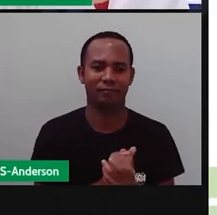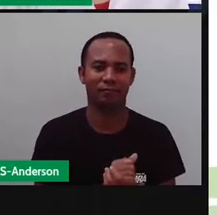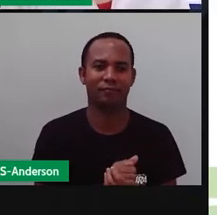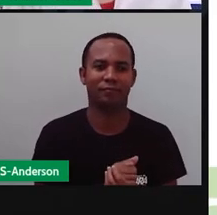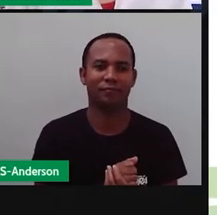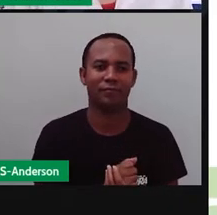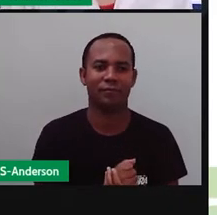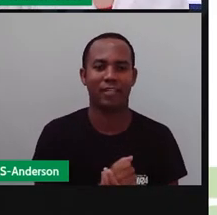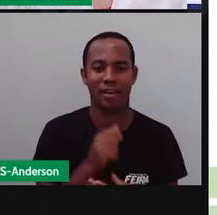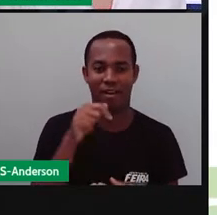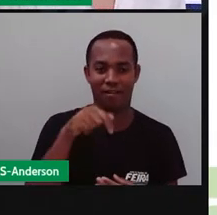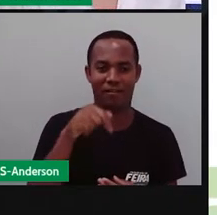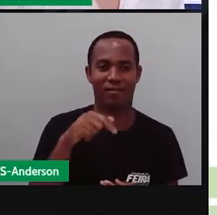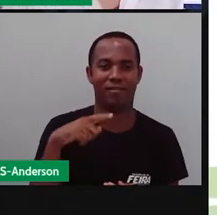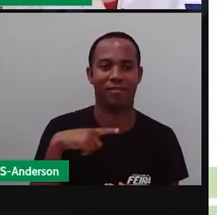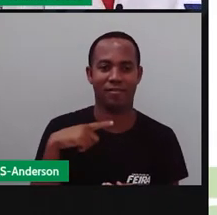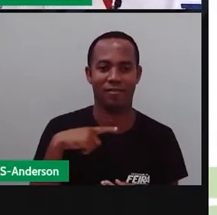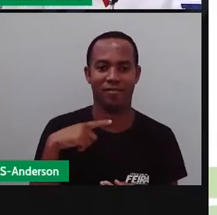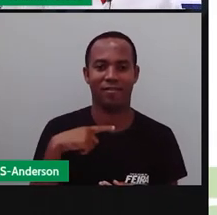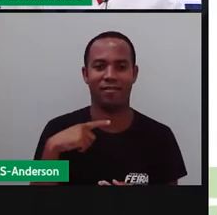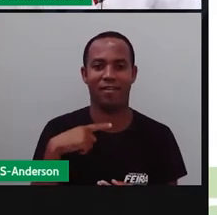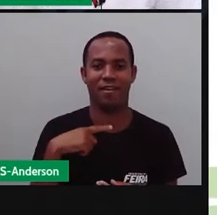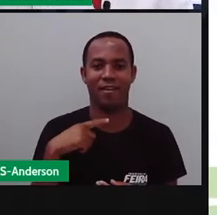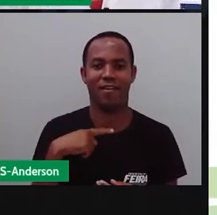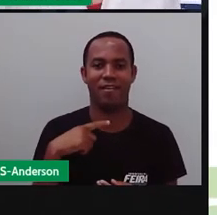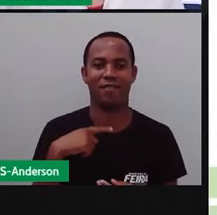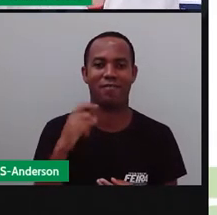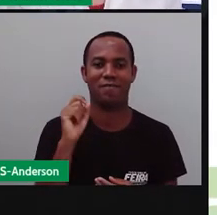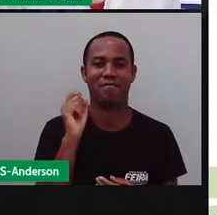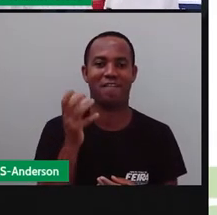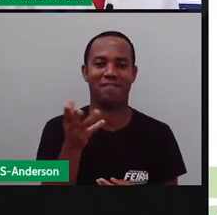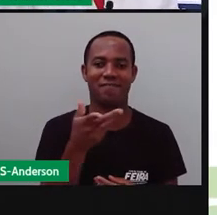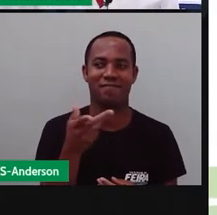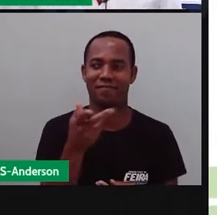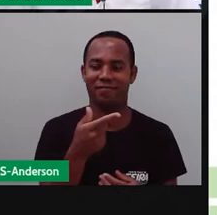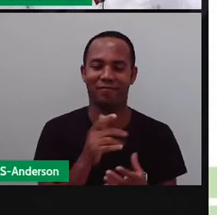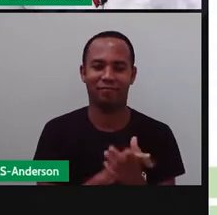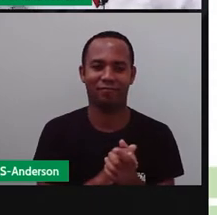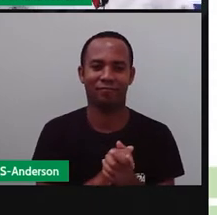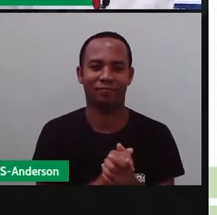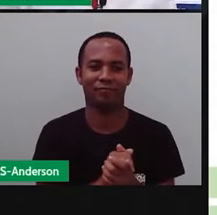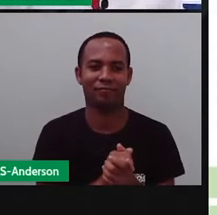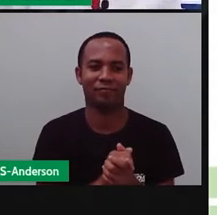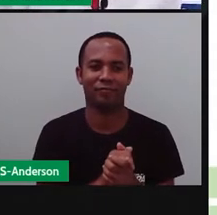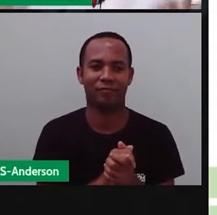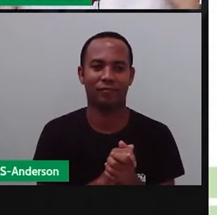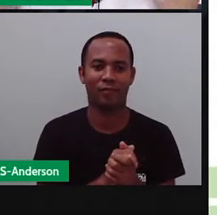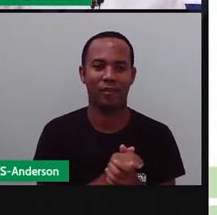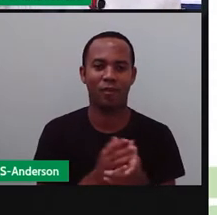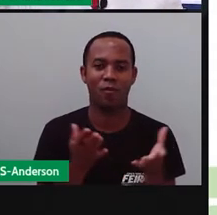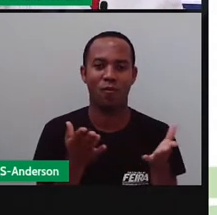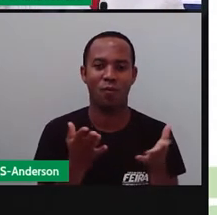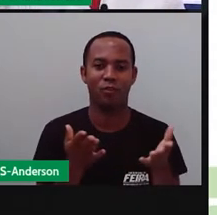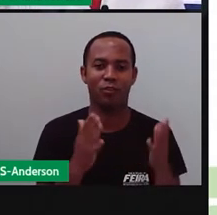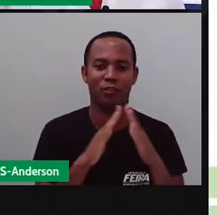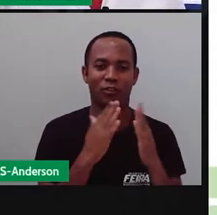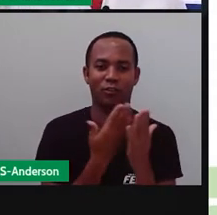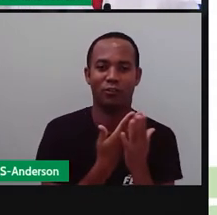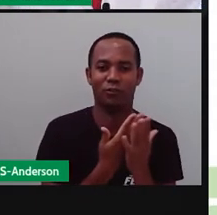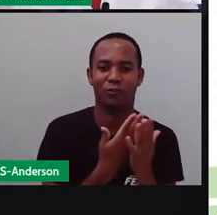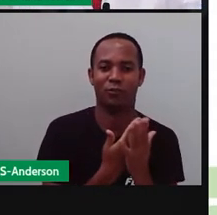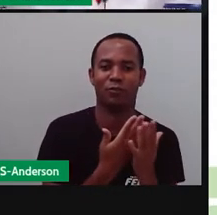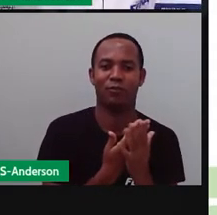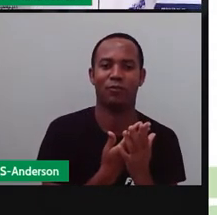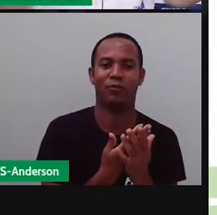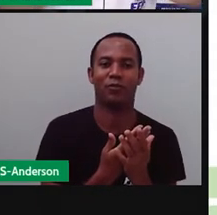né? Porque aqui a tem uma Maísa também, né? Mas ela não tem aqueles caixinhos, não. Tá? Vamos lá. Nossa aula 101. Hoje,